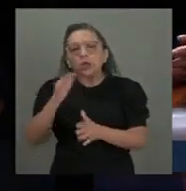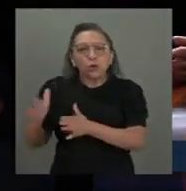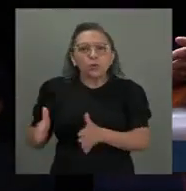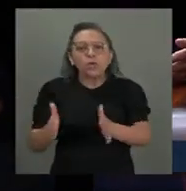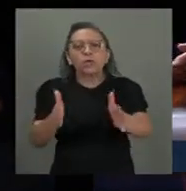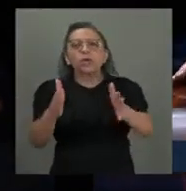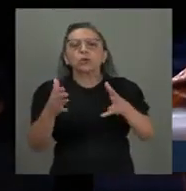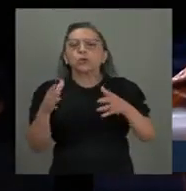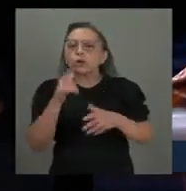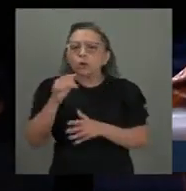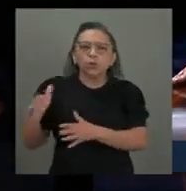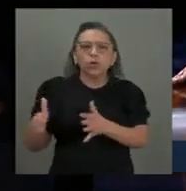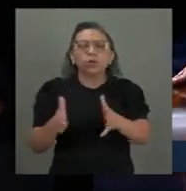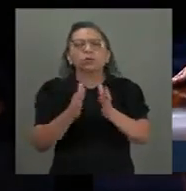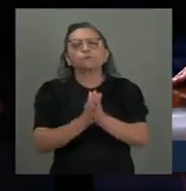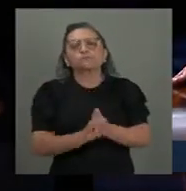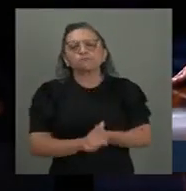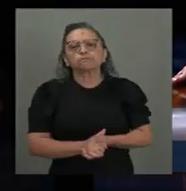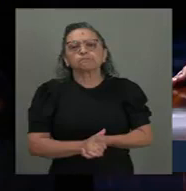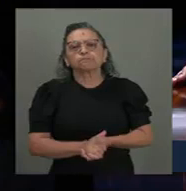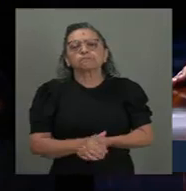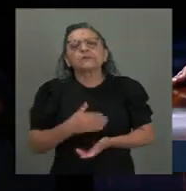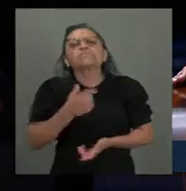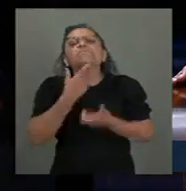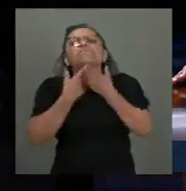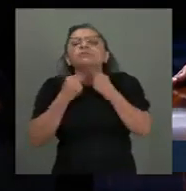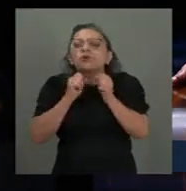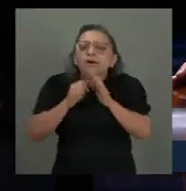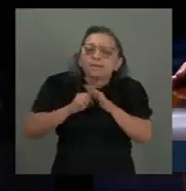chorando, diz, eu só queria passar.